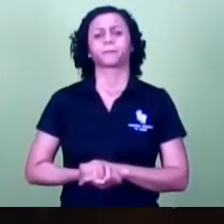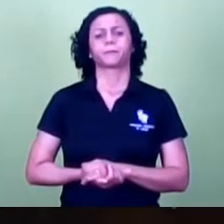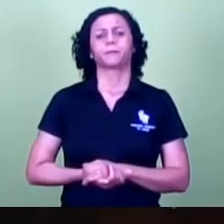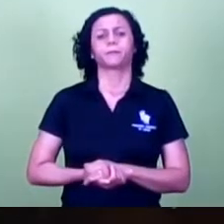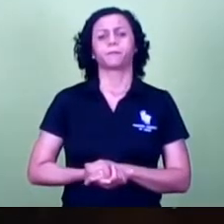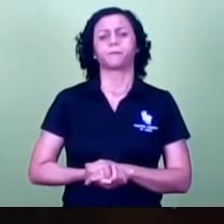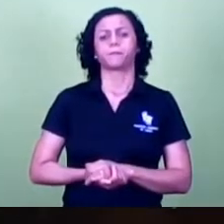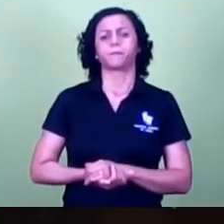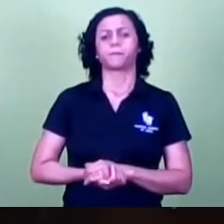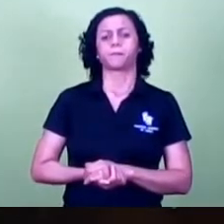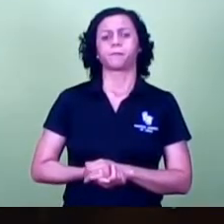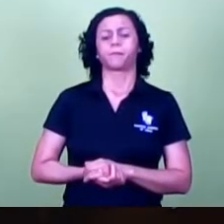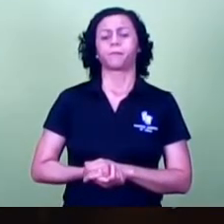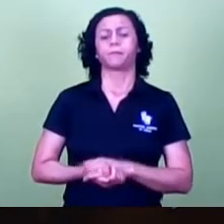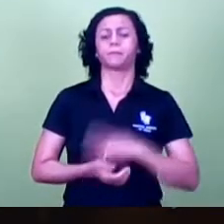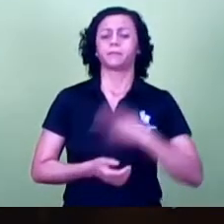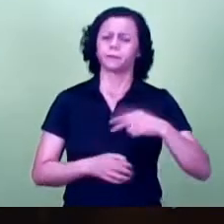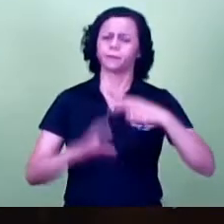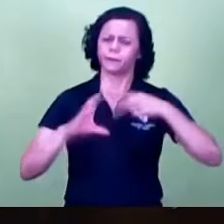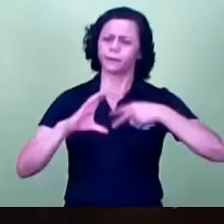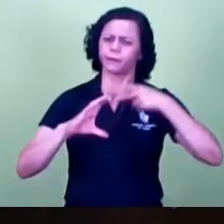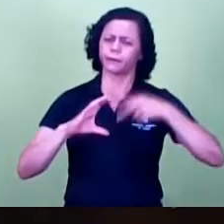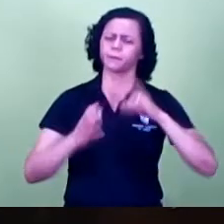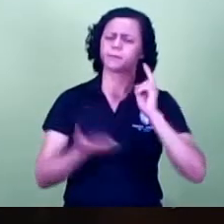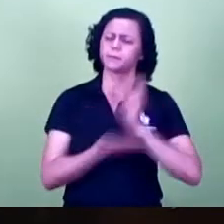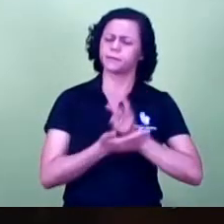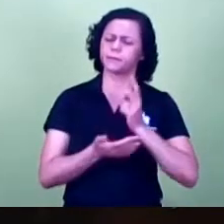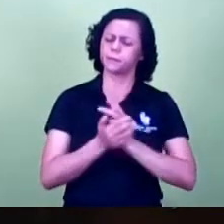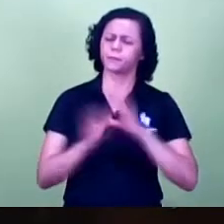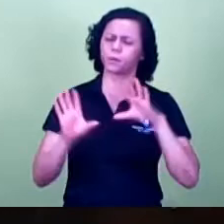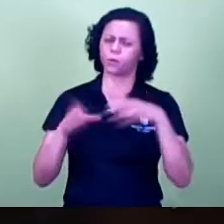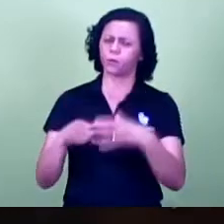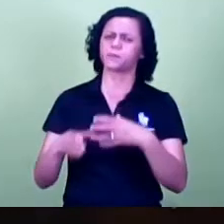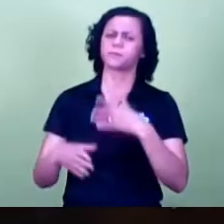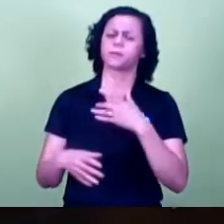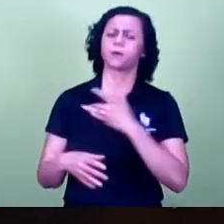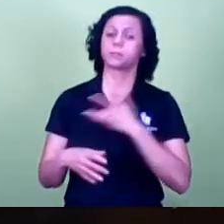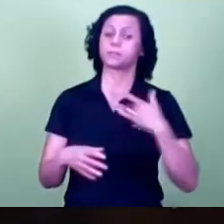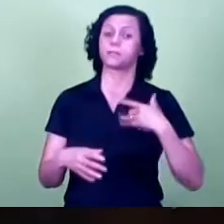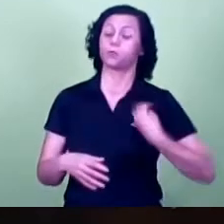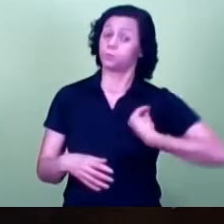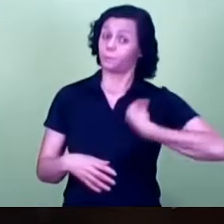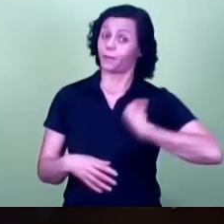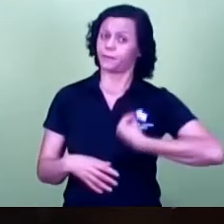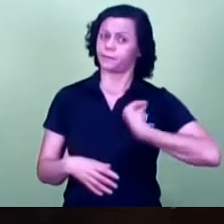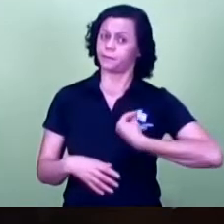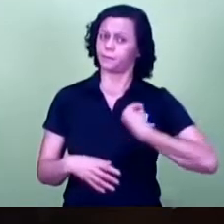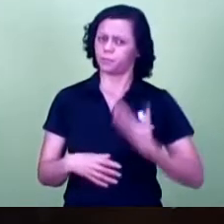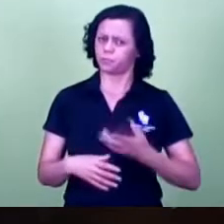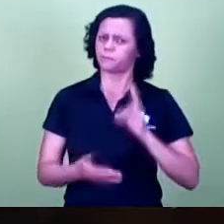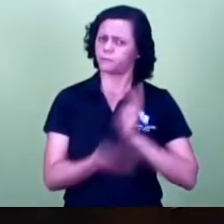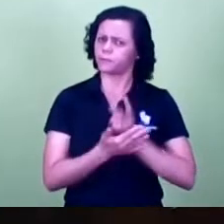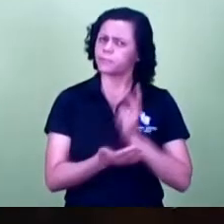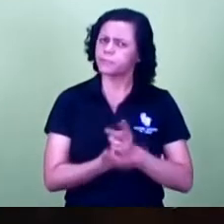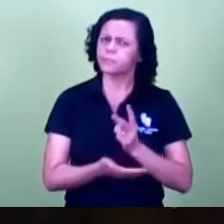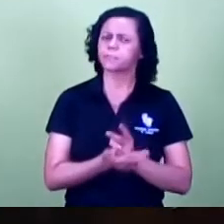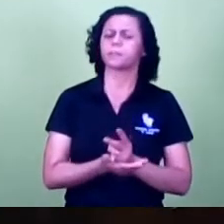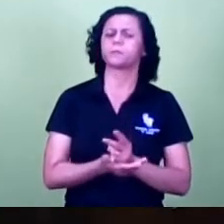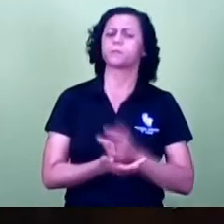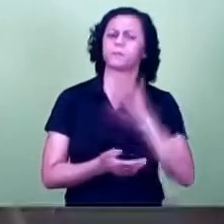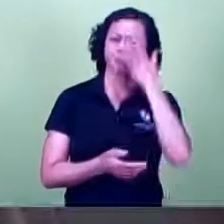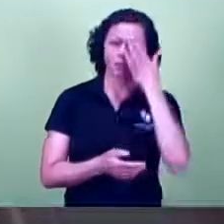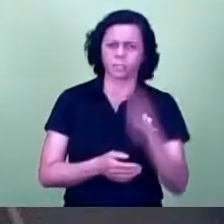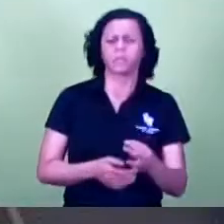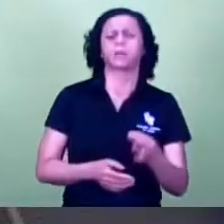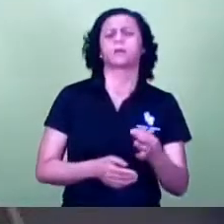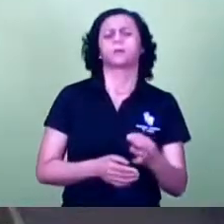essa casa sempre teve uma comissão de saúde muito participativa então eu tenho certeza também